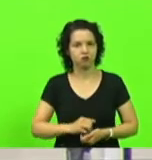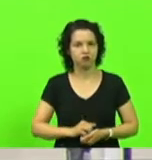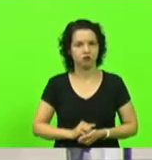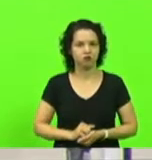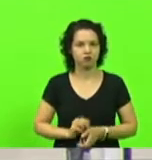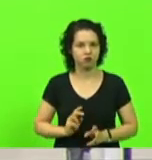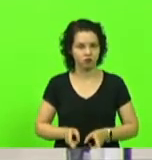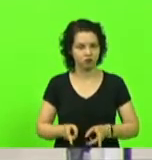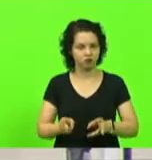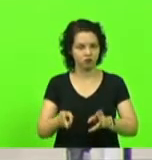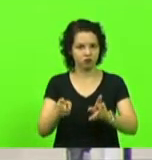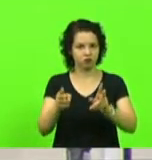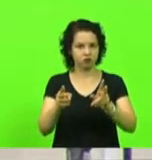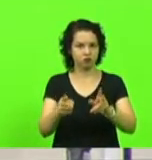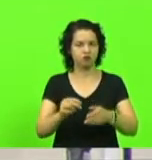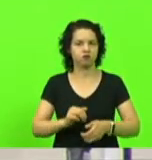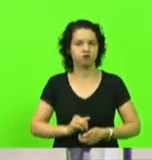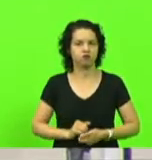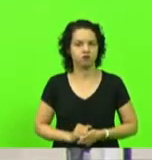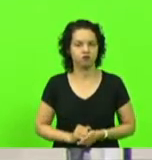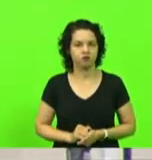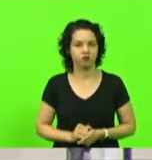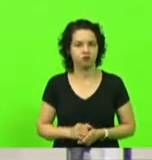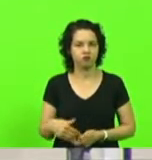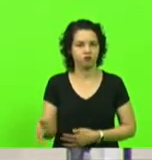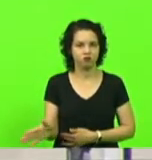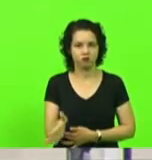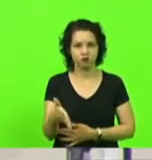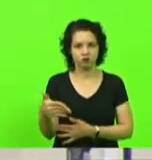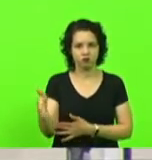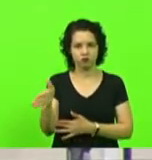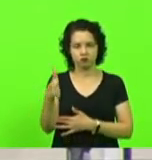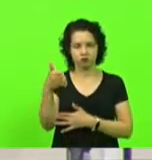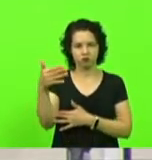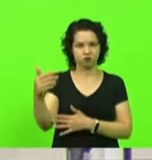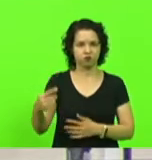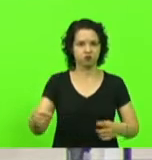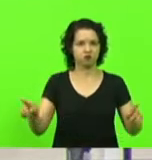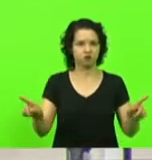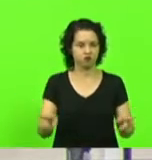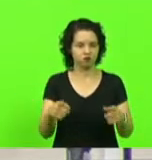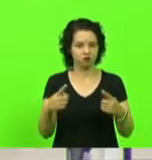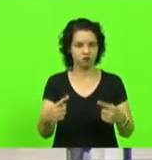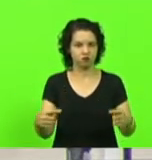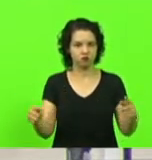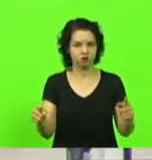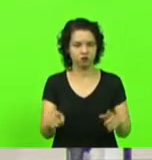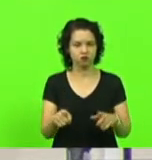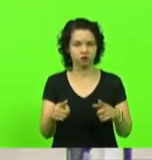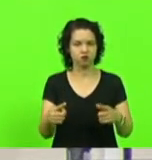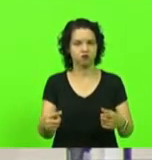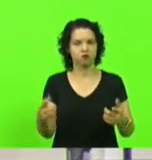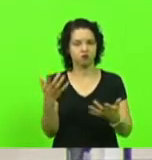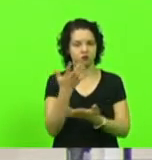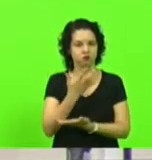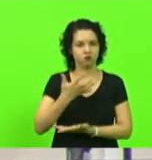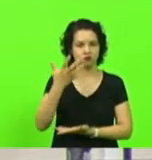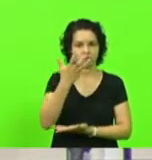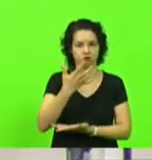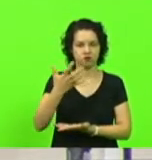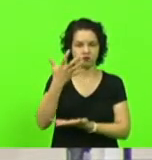Houve a interpretação do hino nacional pelo coral da Orquestra de Itapiranga,